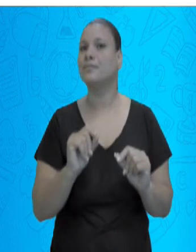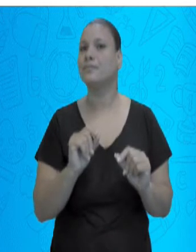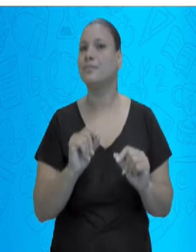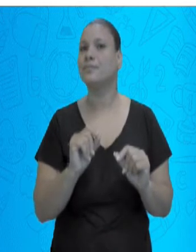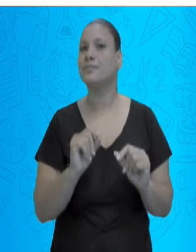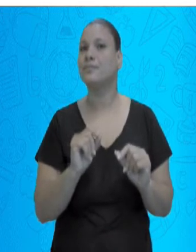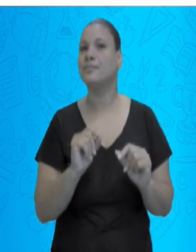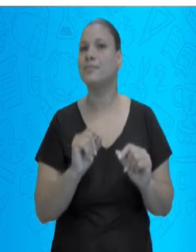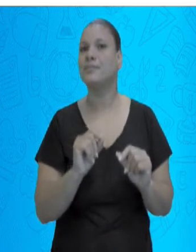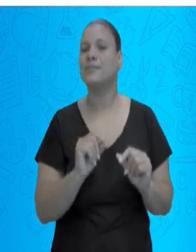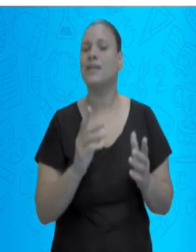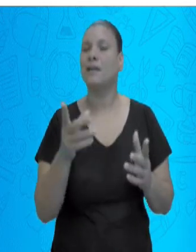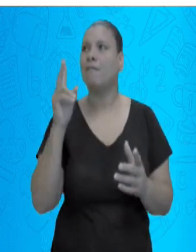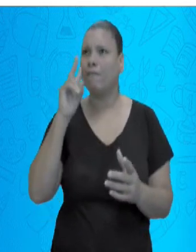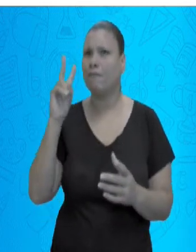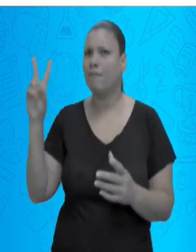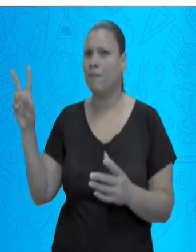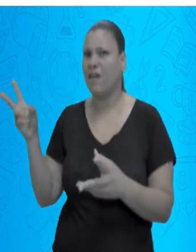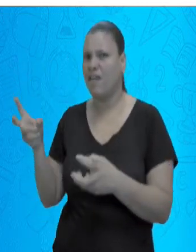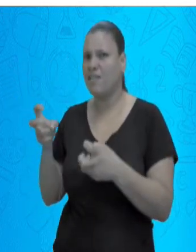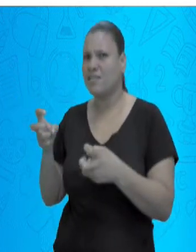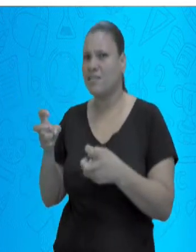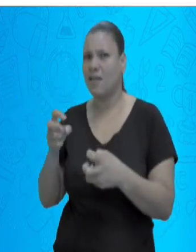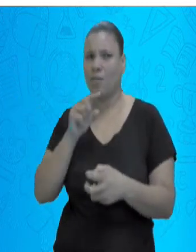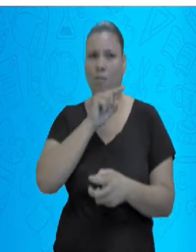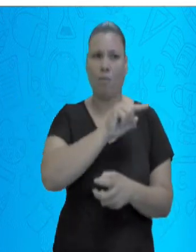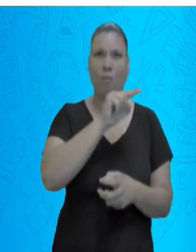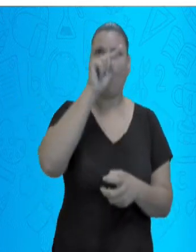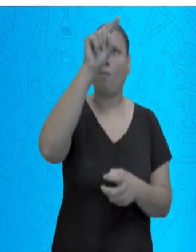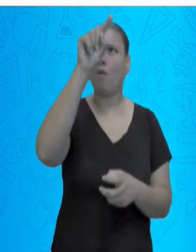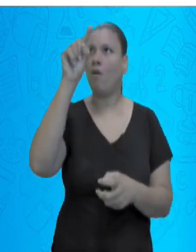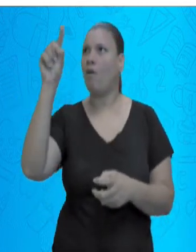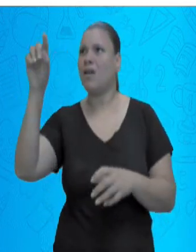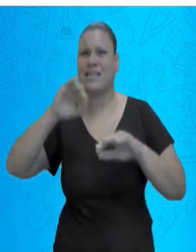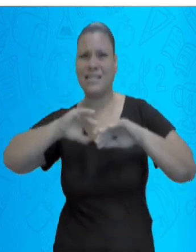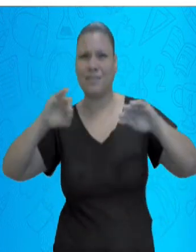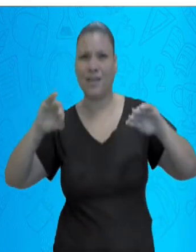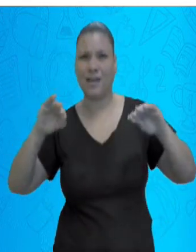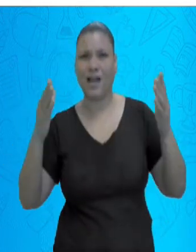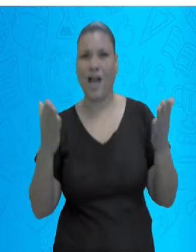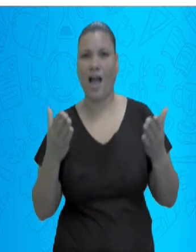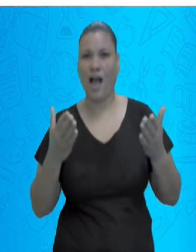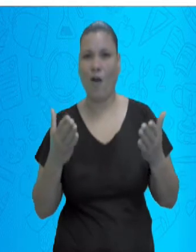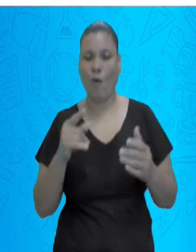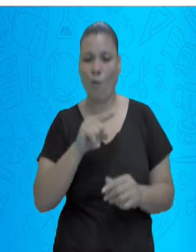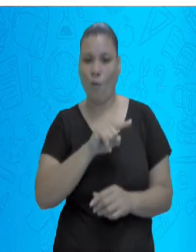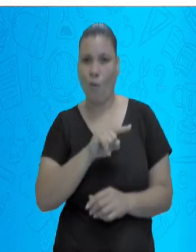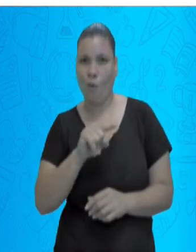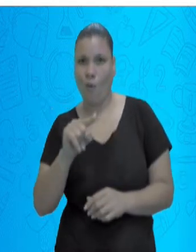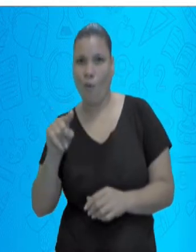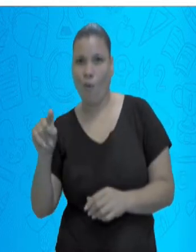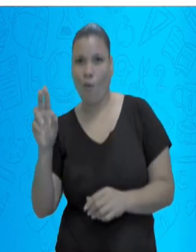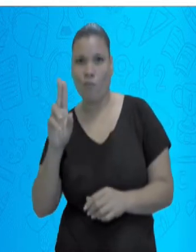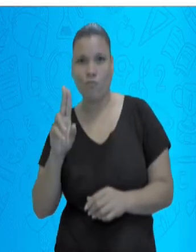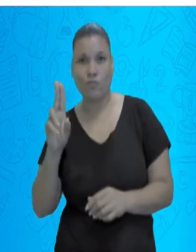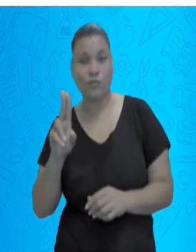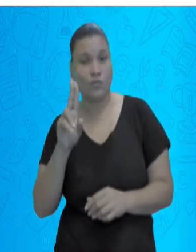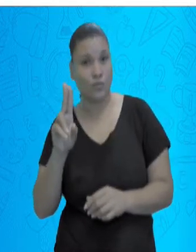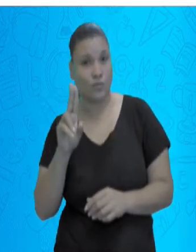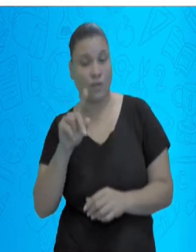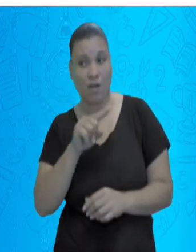vão ligar e vamos tentar fazer aqui o monstro. Vamos lá. Olha. Vamos ligando.